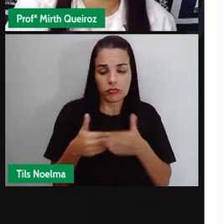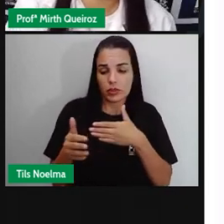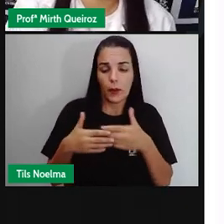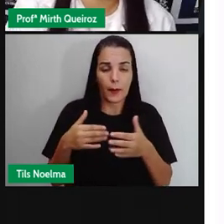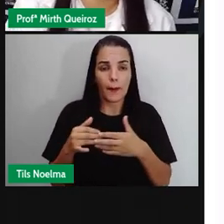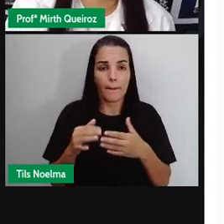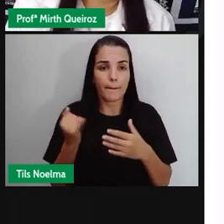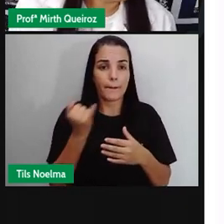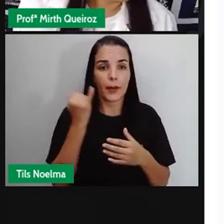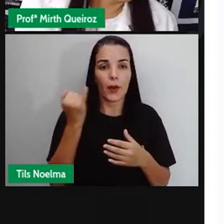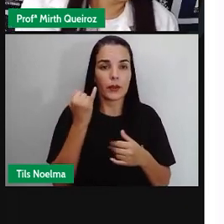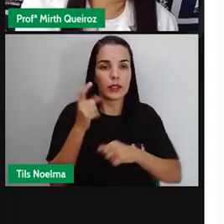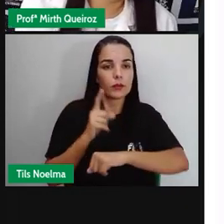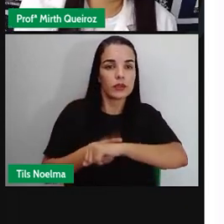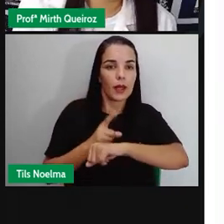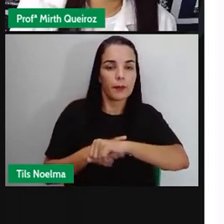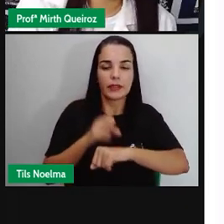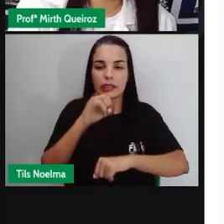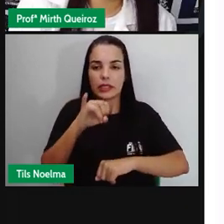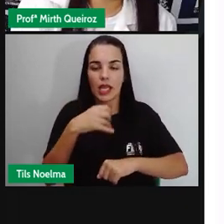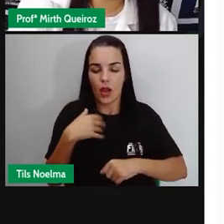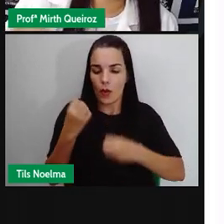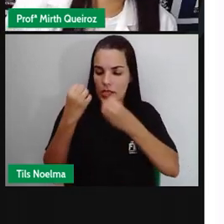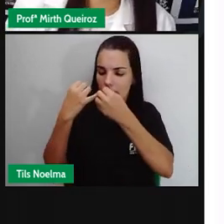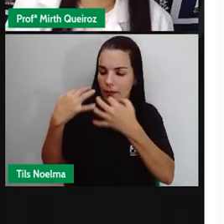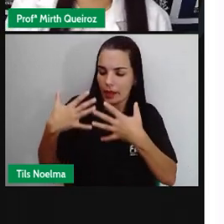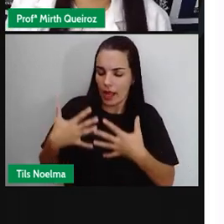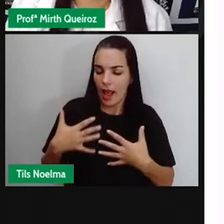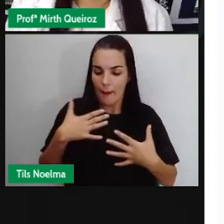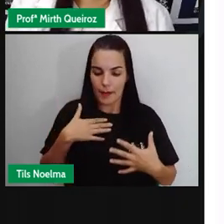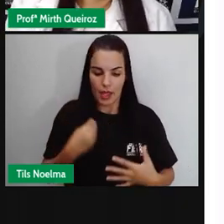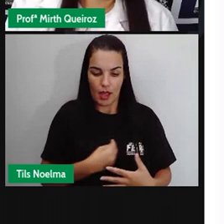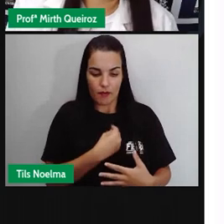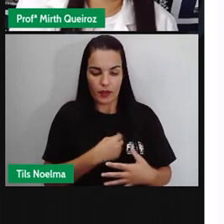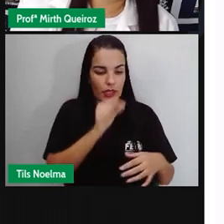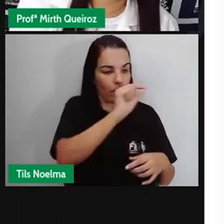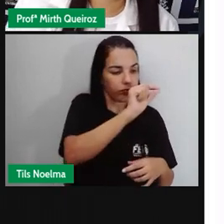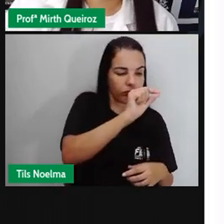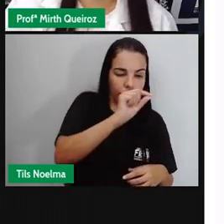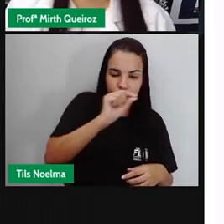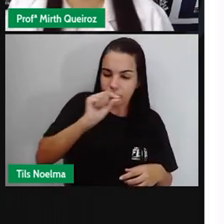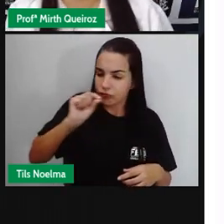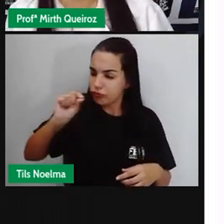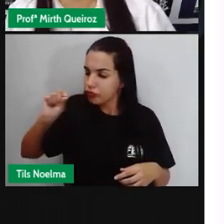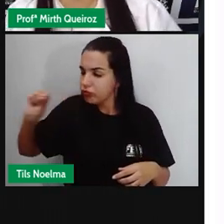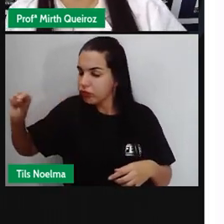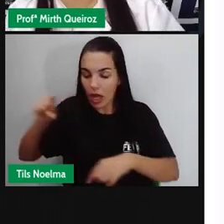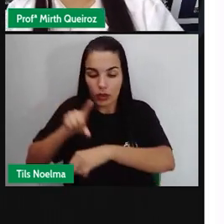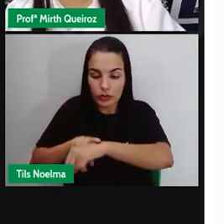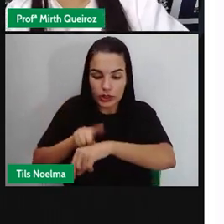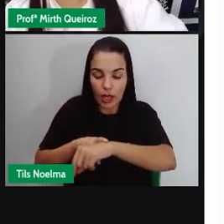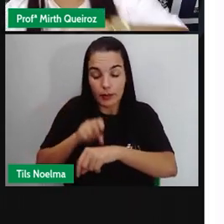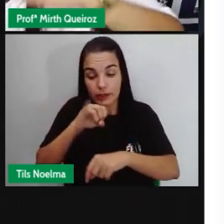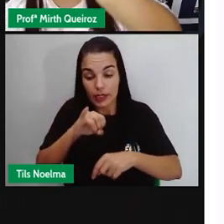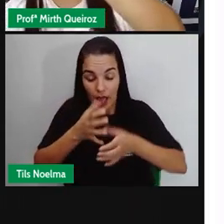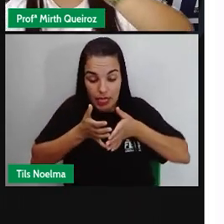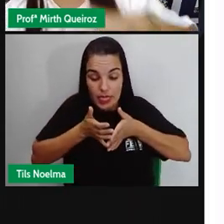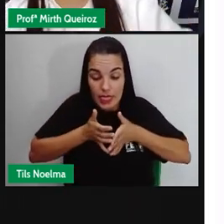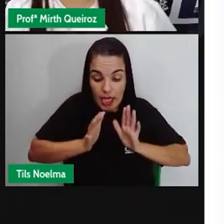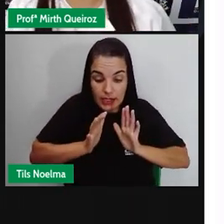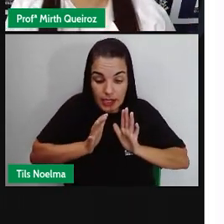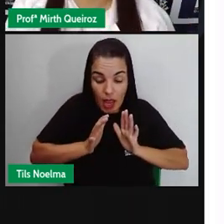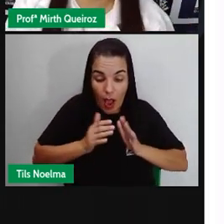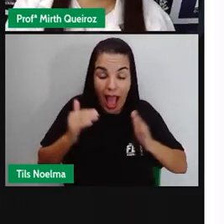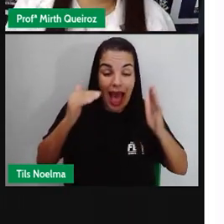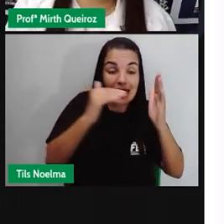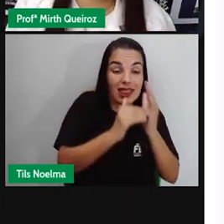contar uma história da minha vida, fazer aí uma linha do tempo, de quando eu nasci até hoje, então nós estaríamos falando aí de